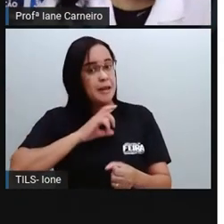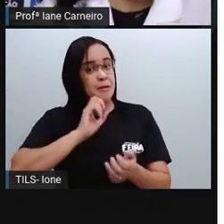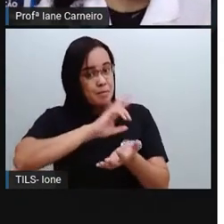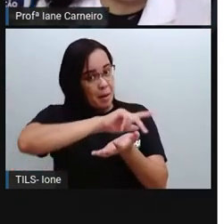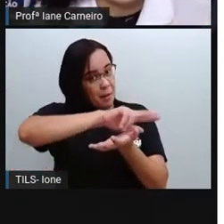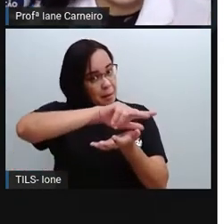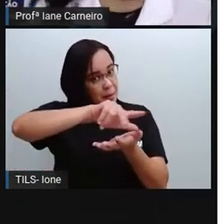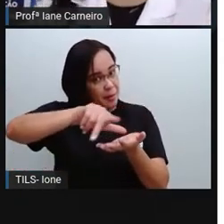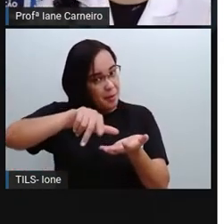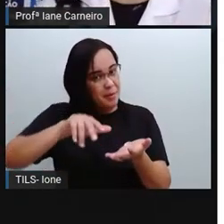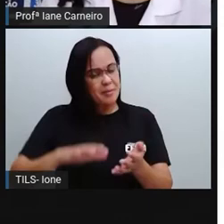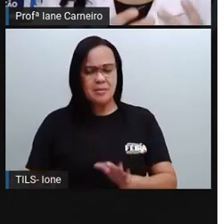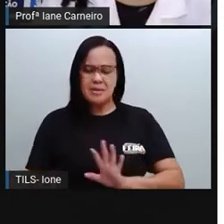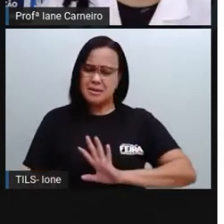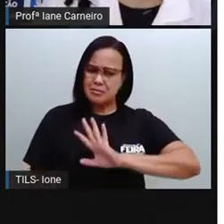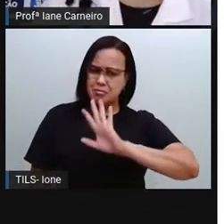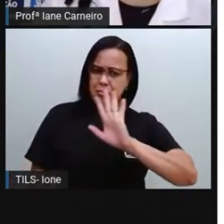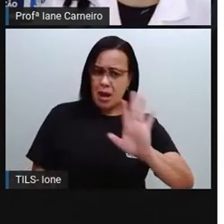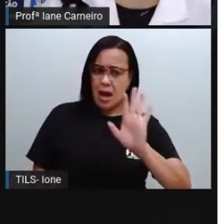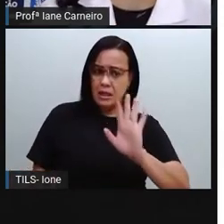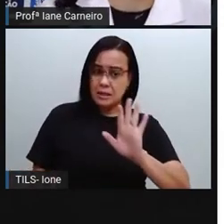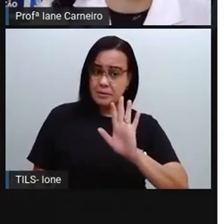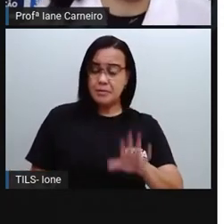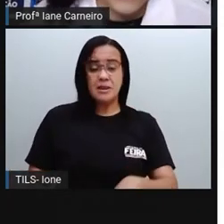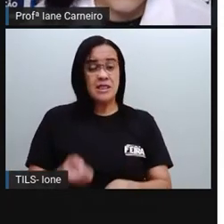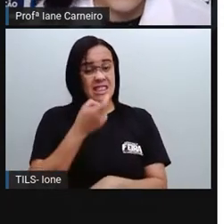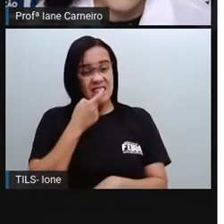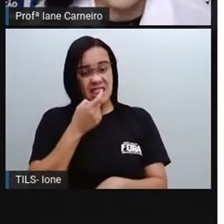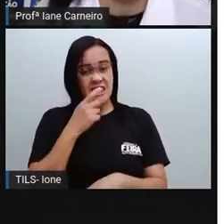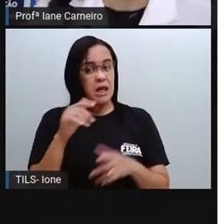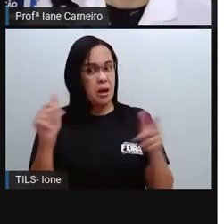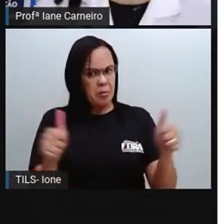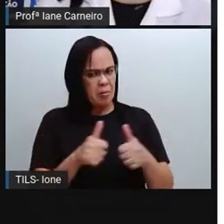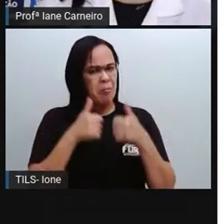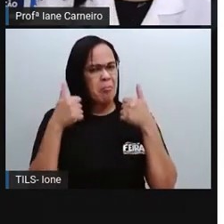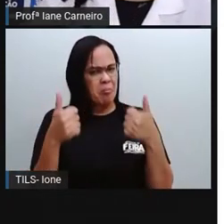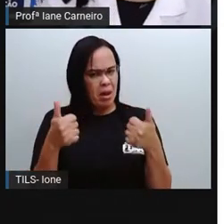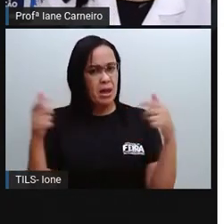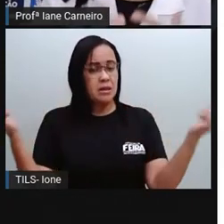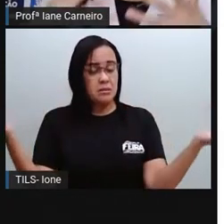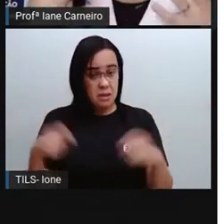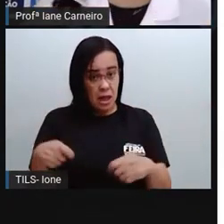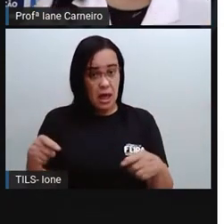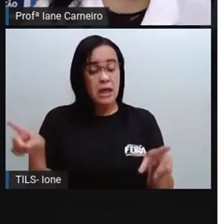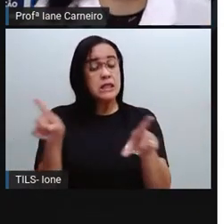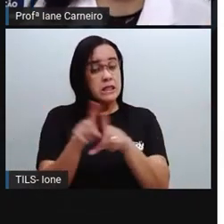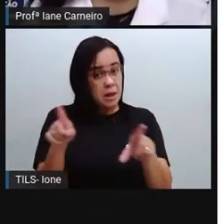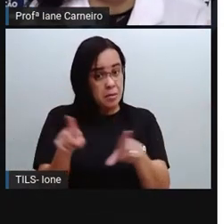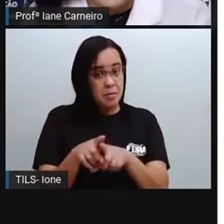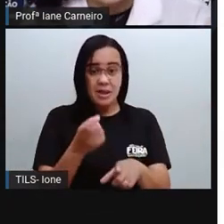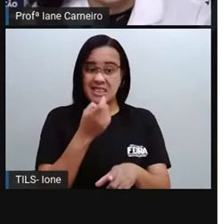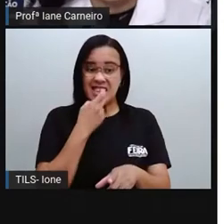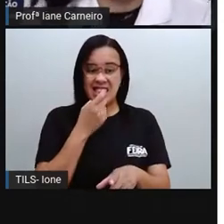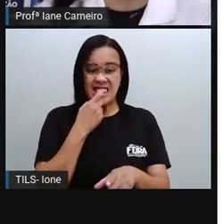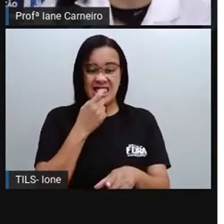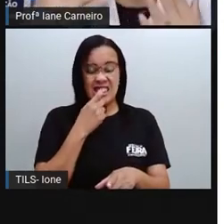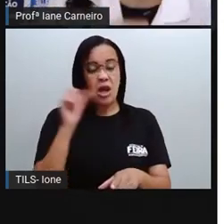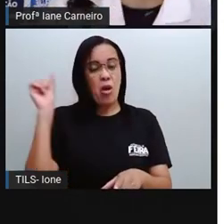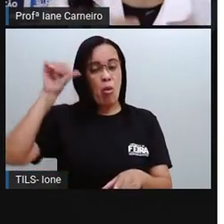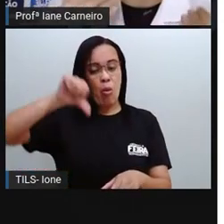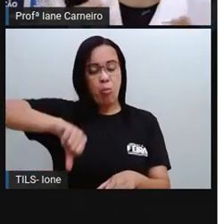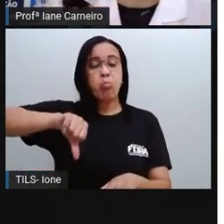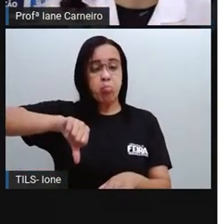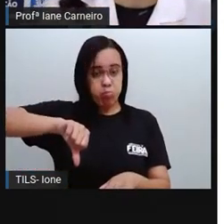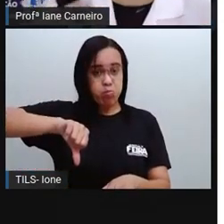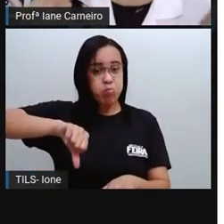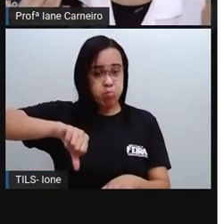Só que, assim como o plástico tem muitas vantagens, o plástico também tem muitas desvantagens, principalmente